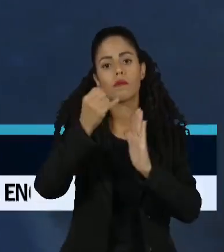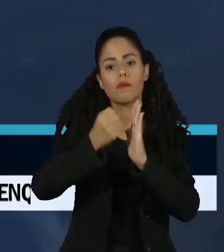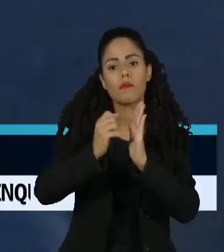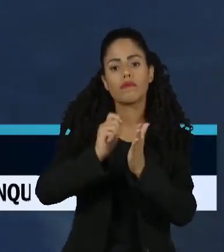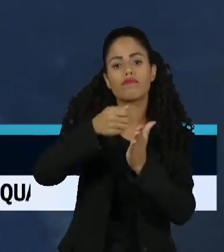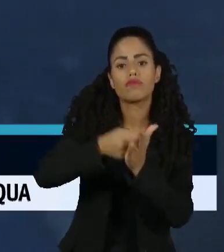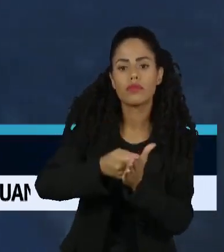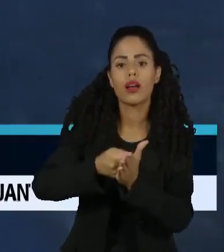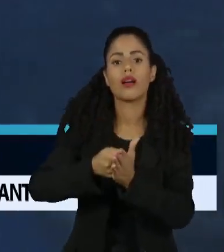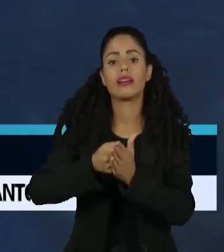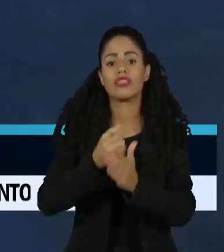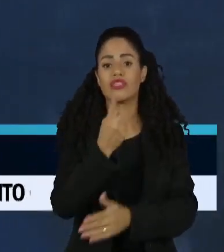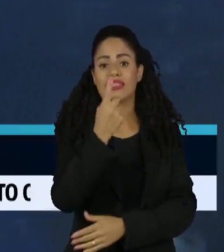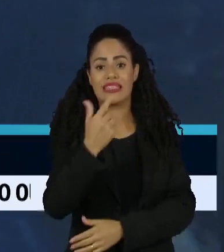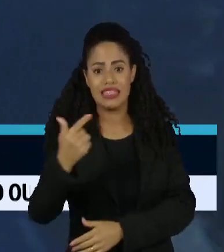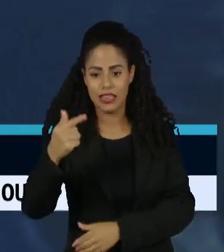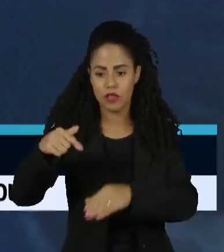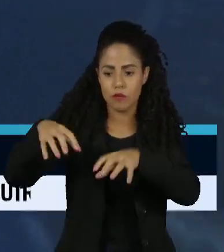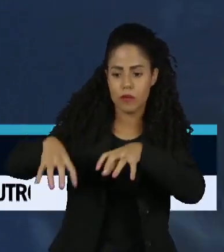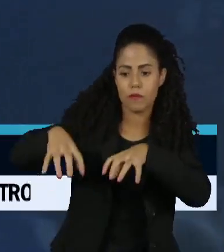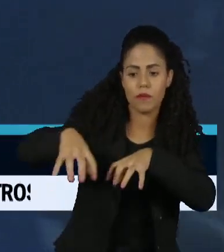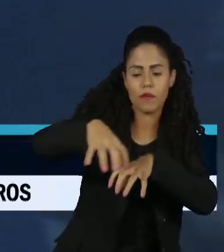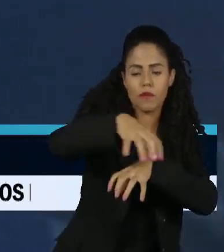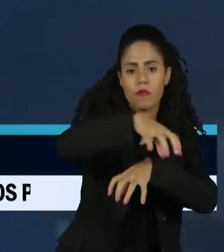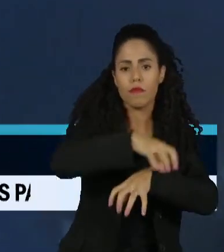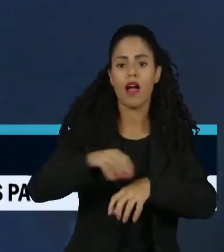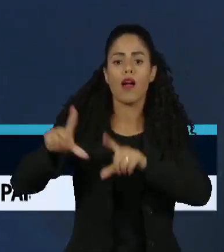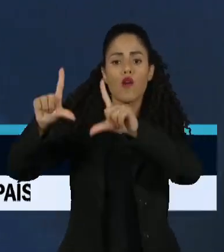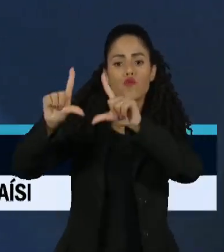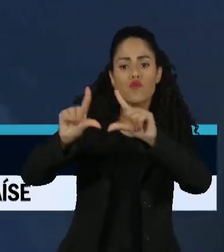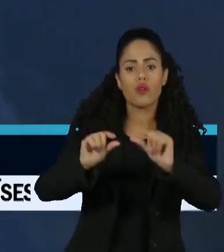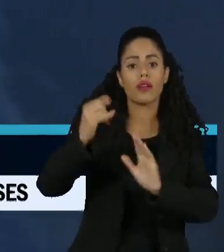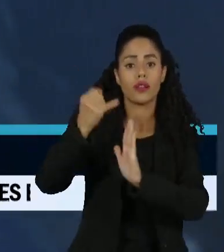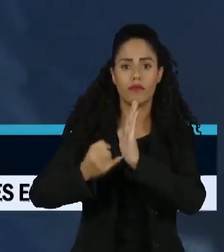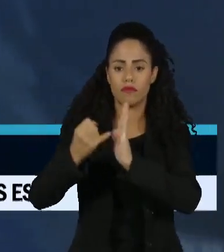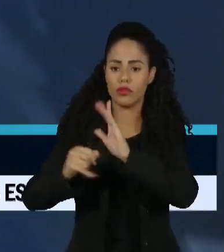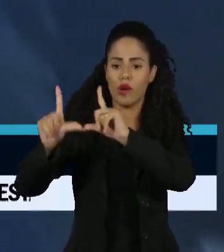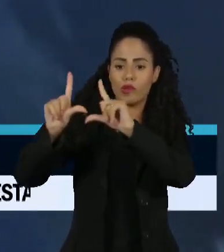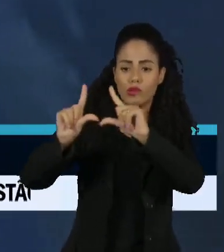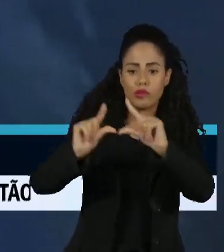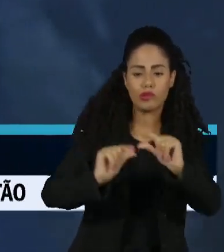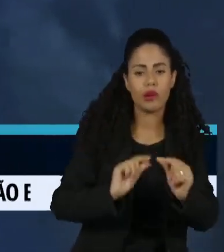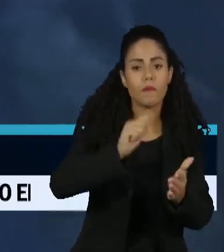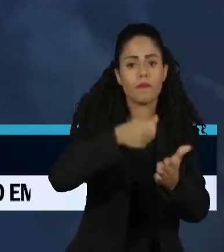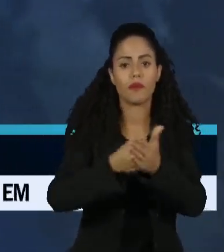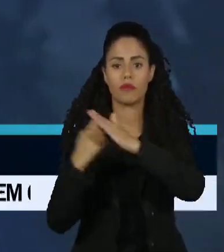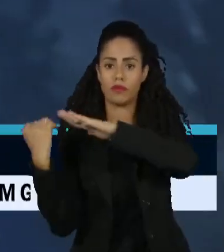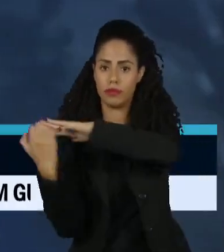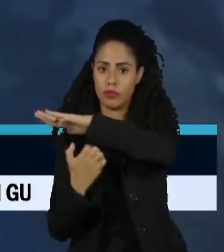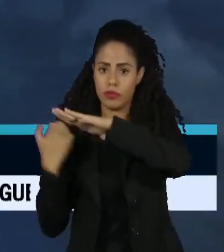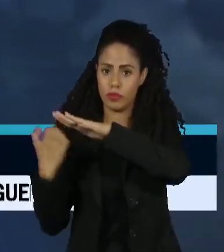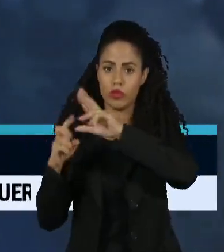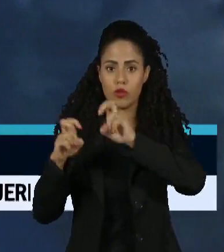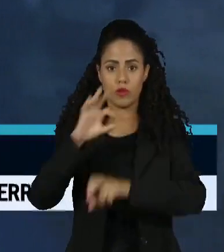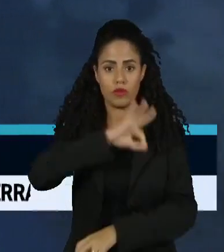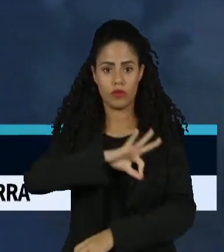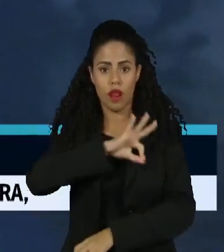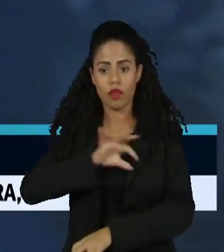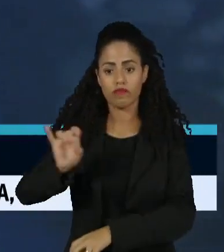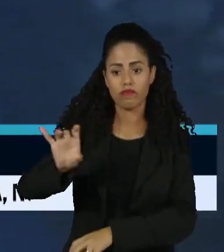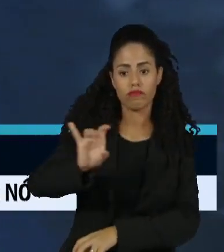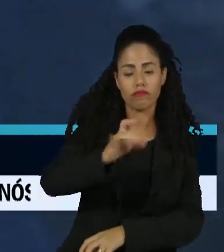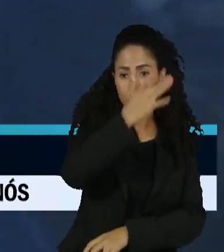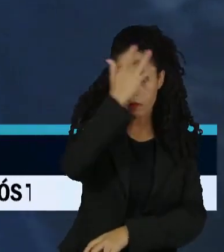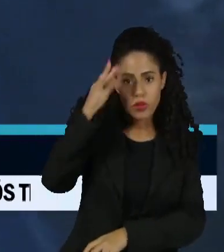de pagamento de 17 setores. A medida permite a redução de impostos pagos pelas empresas sobre os salários dos funcionários.